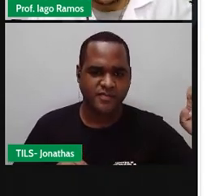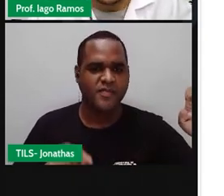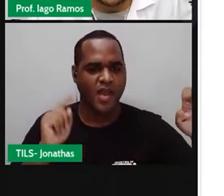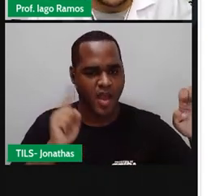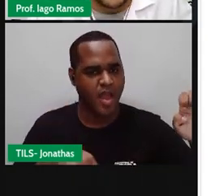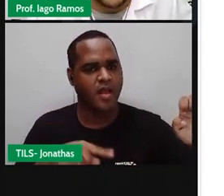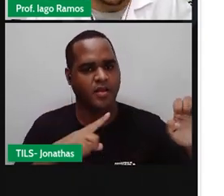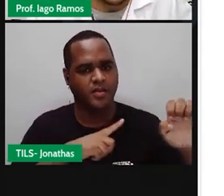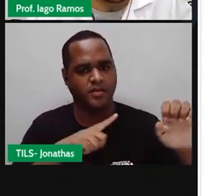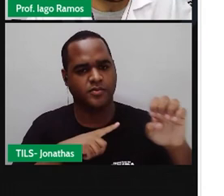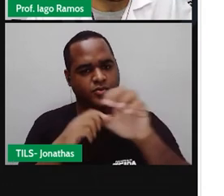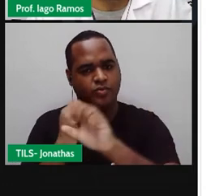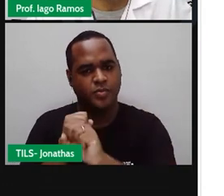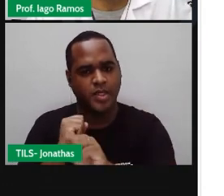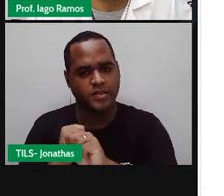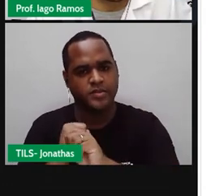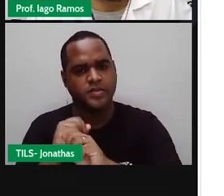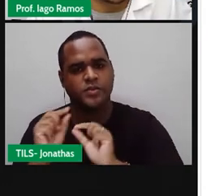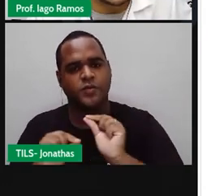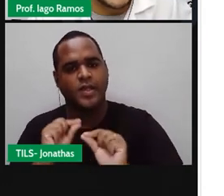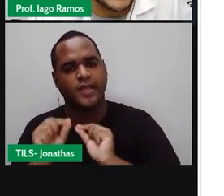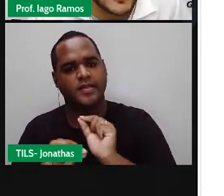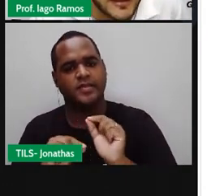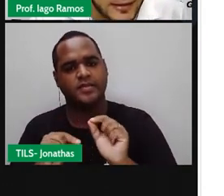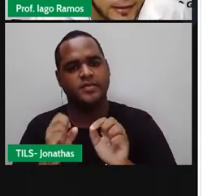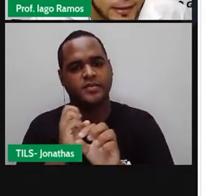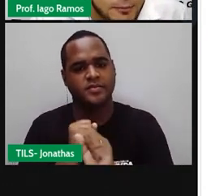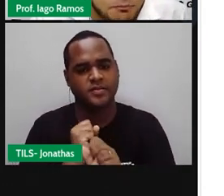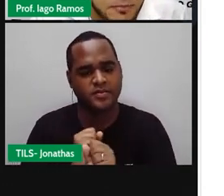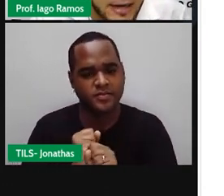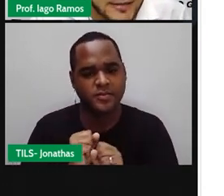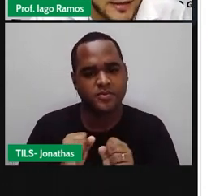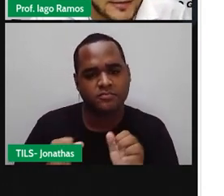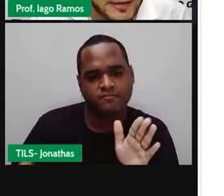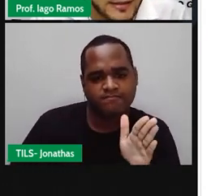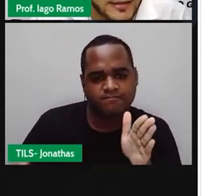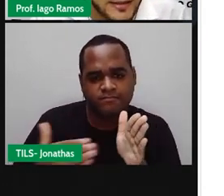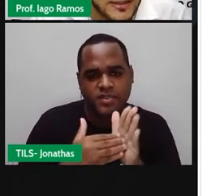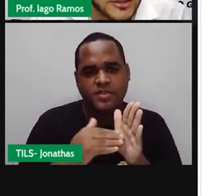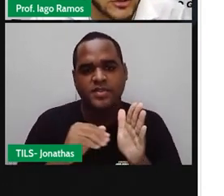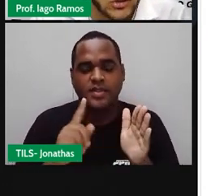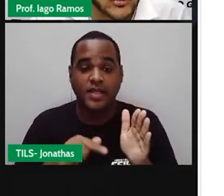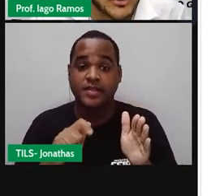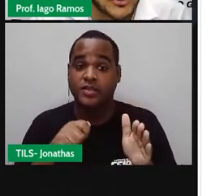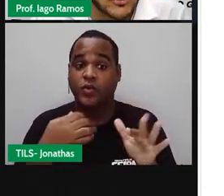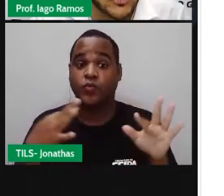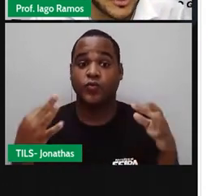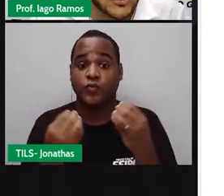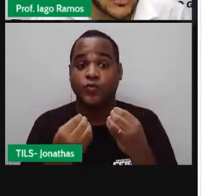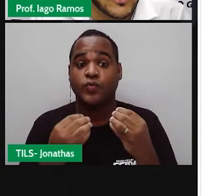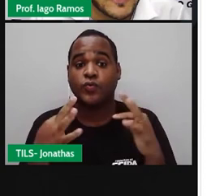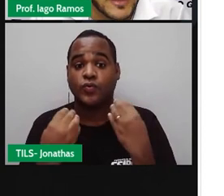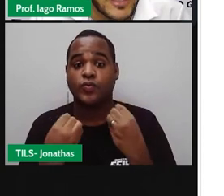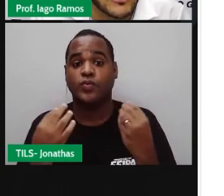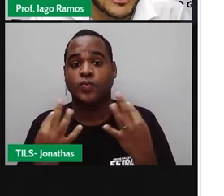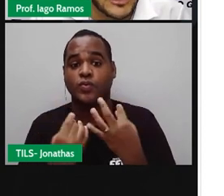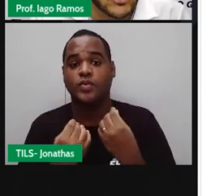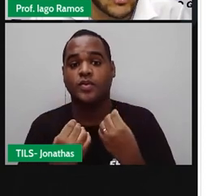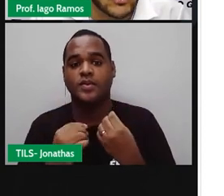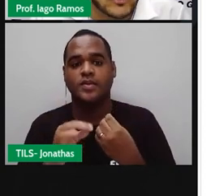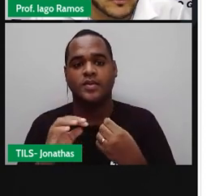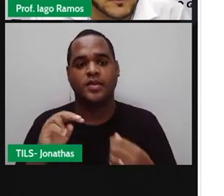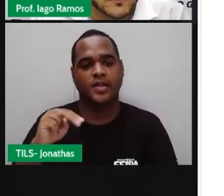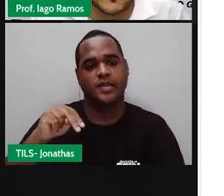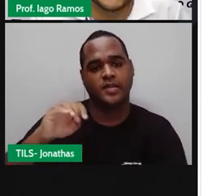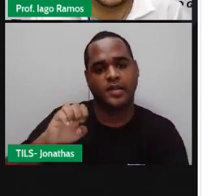é menor. Então, quem é que está mais à esquerda aqui, mais à esquerda aqui, de todos, de todos, de todos, é o de